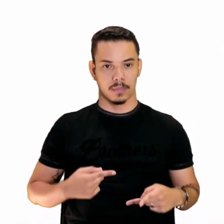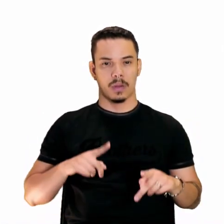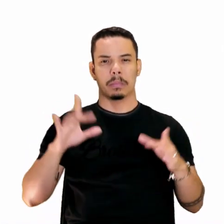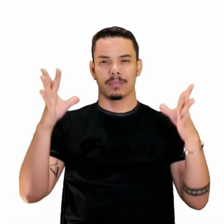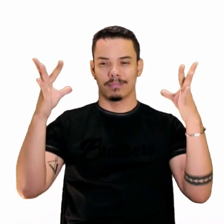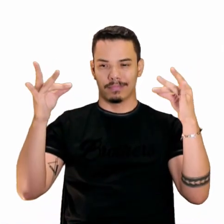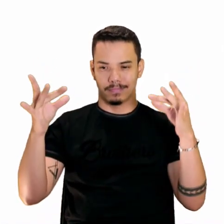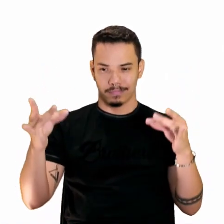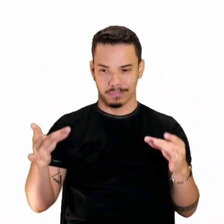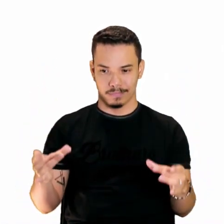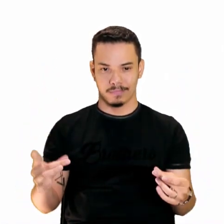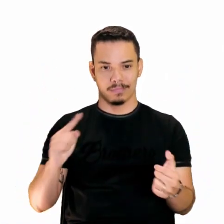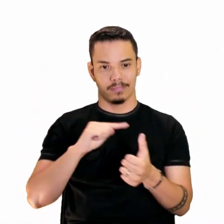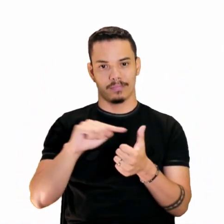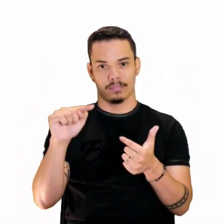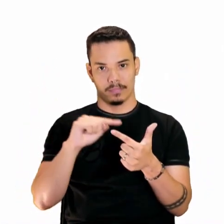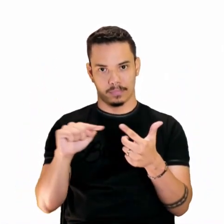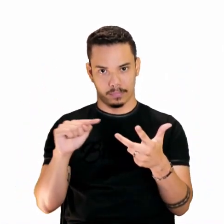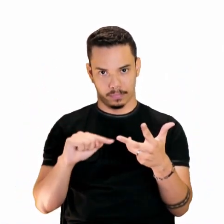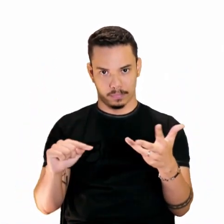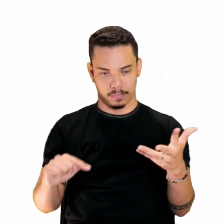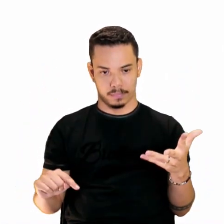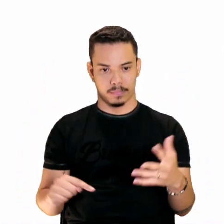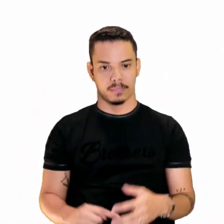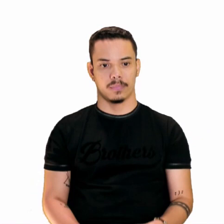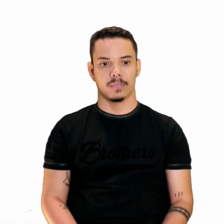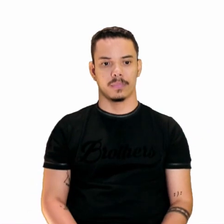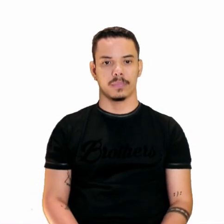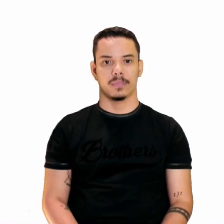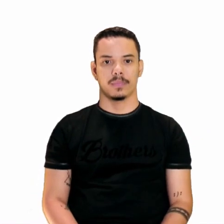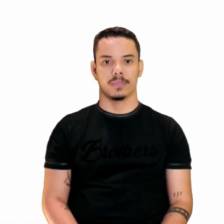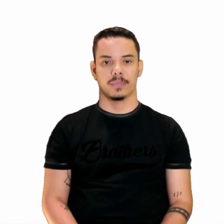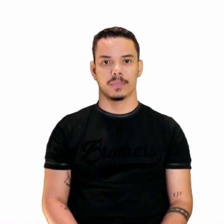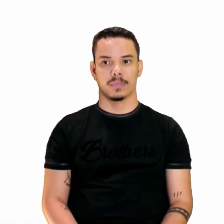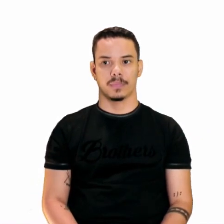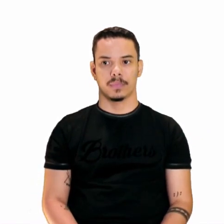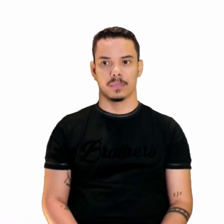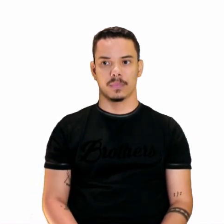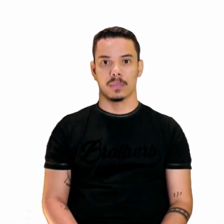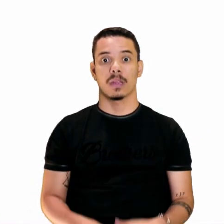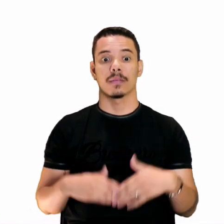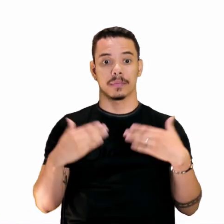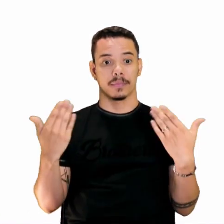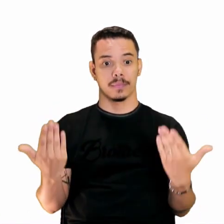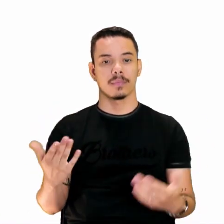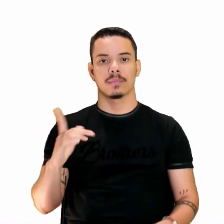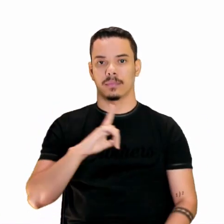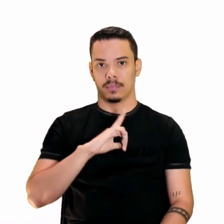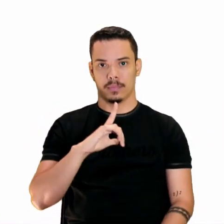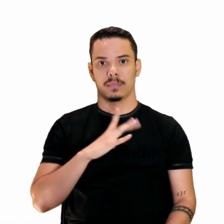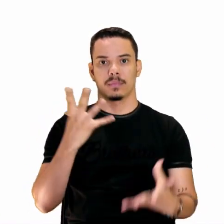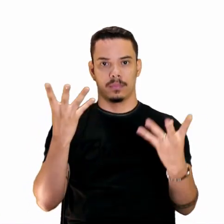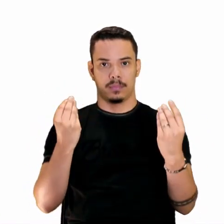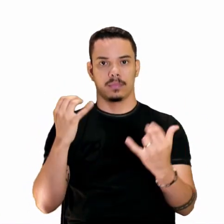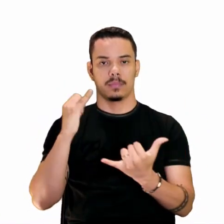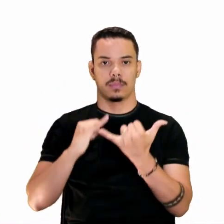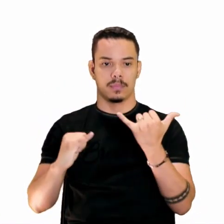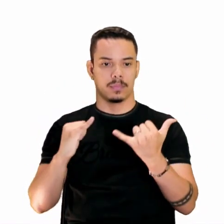detalhes que você aí percebeu, tá? Então, vejam só. Nós temos muitas semelhanças.